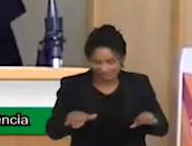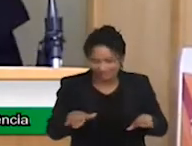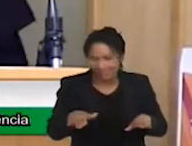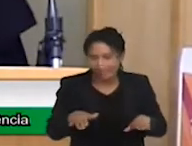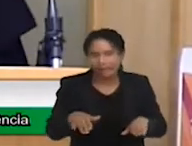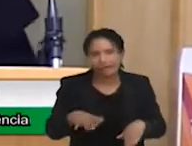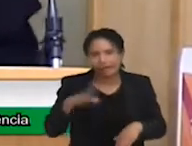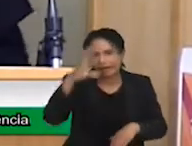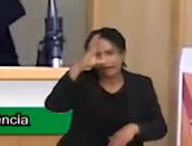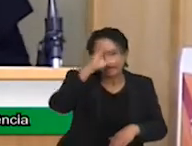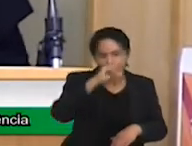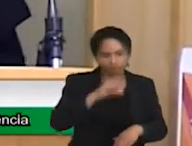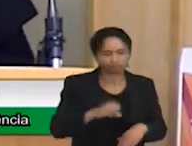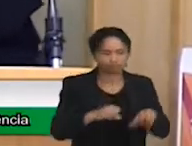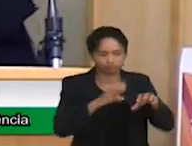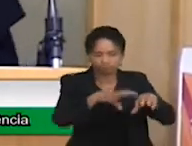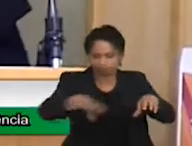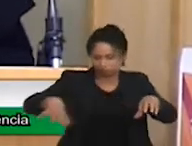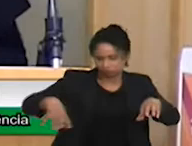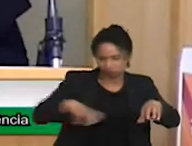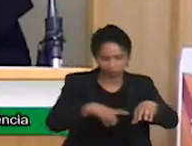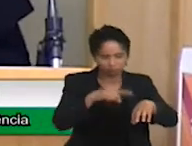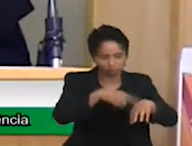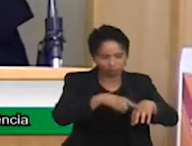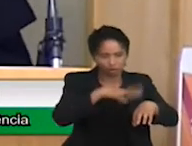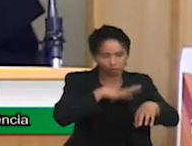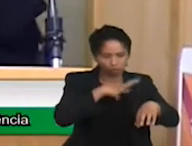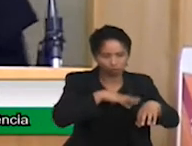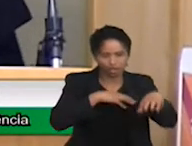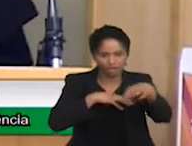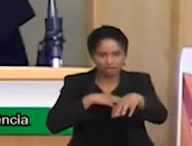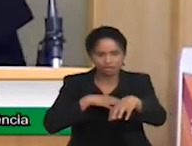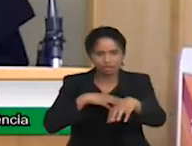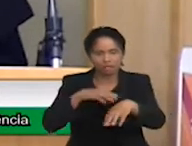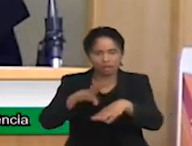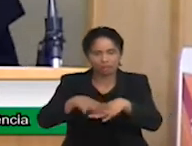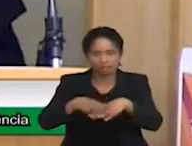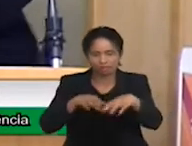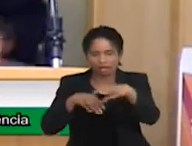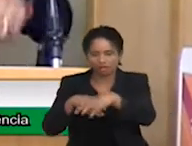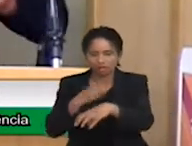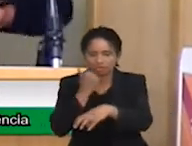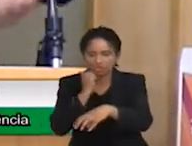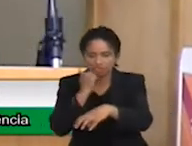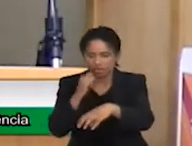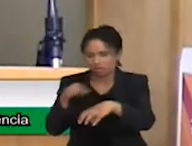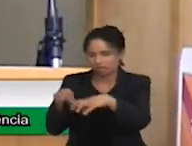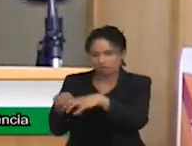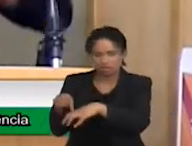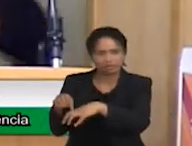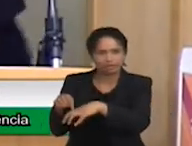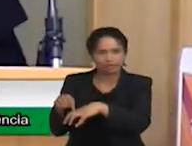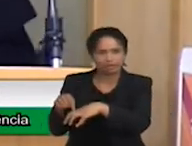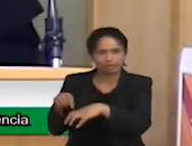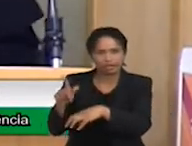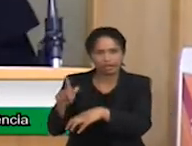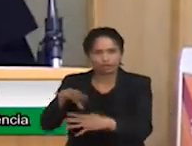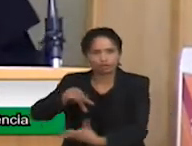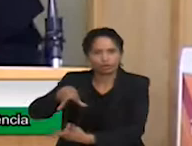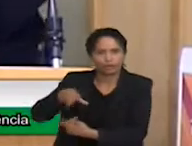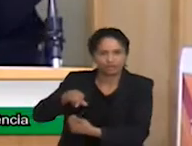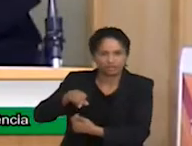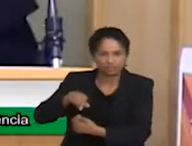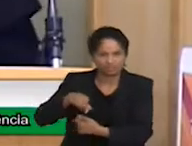matemática na outra, as ciências na outra? Não. Por que a reabilitação infantil tem que ser a físio no postinho tal, o